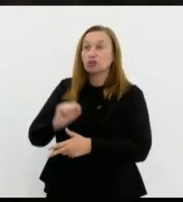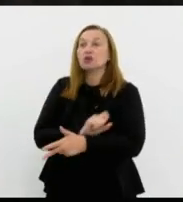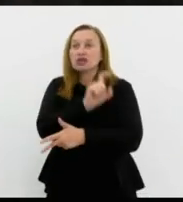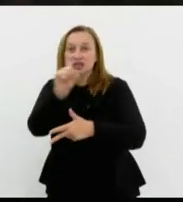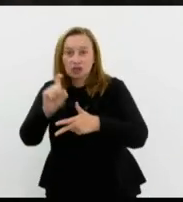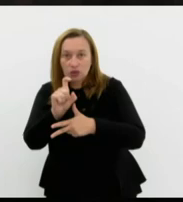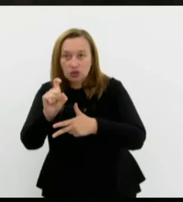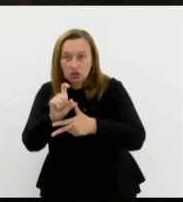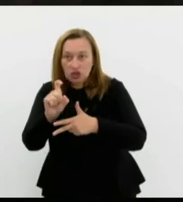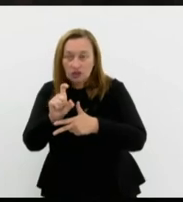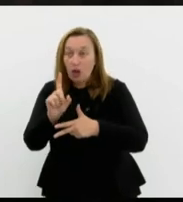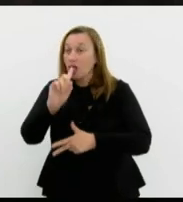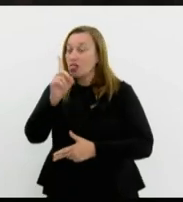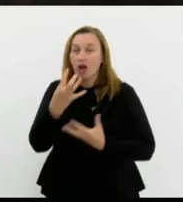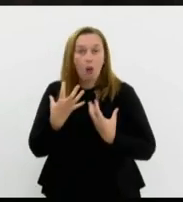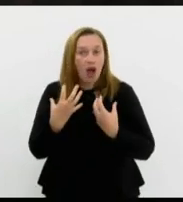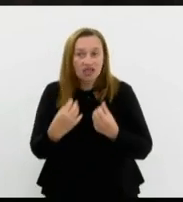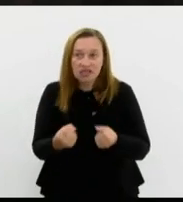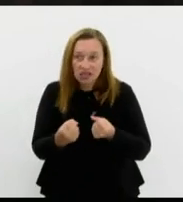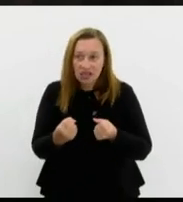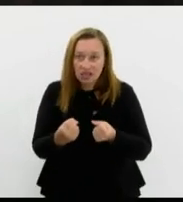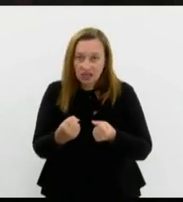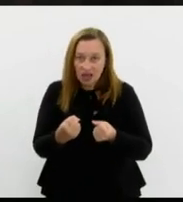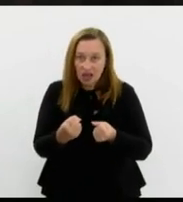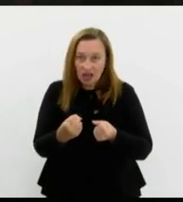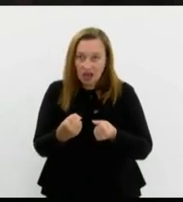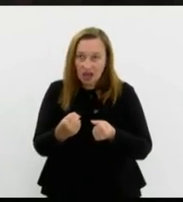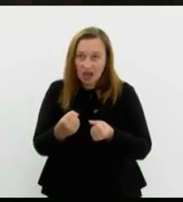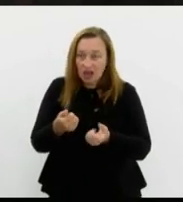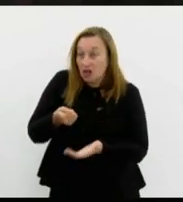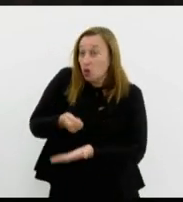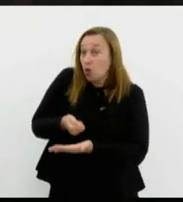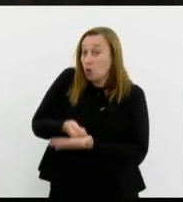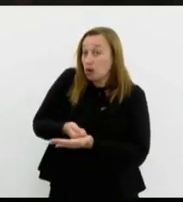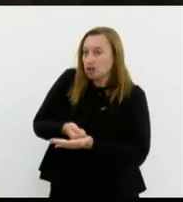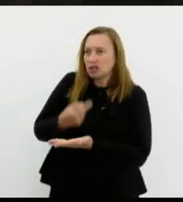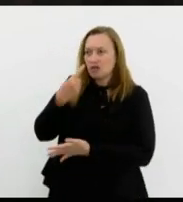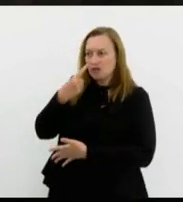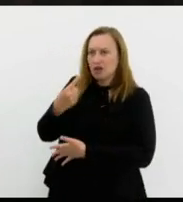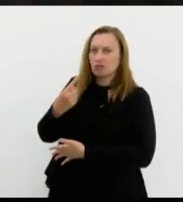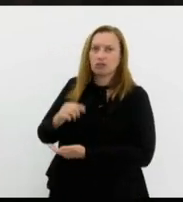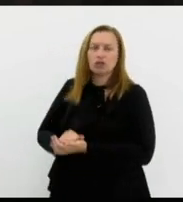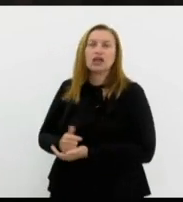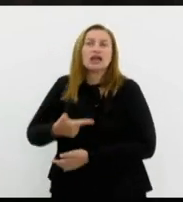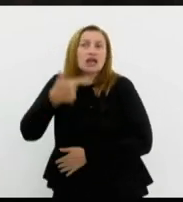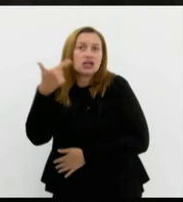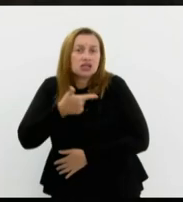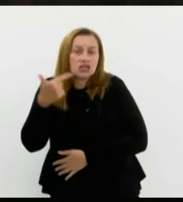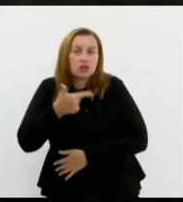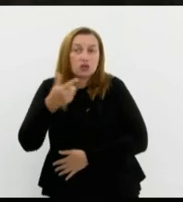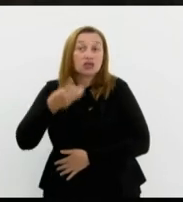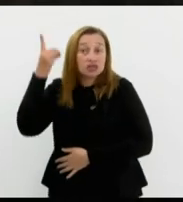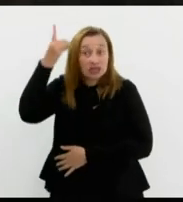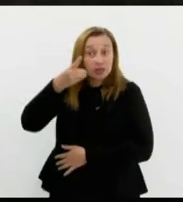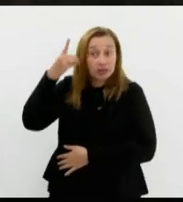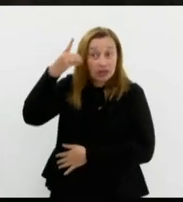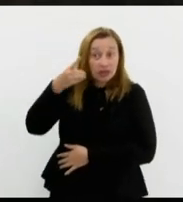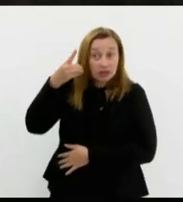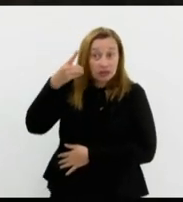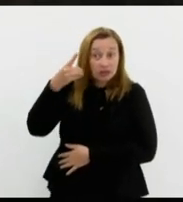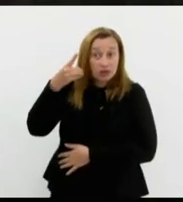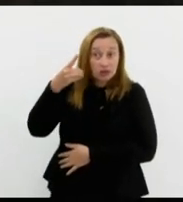não aceitar essa espoliação que nós estamos submetidos. E a segunda, que o deputado Bacelar